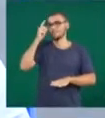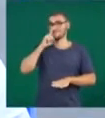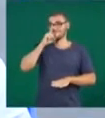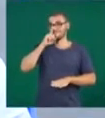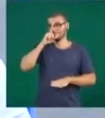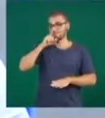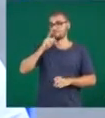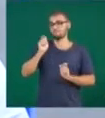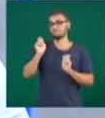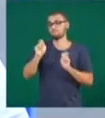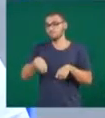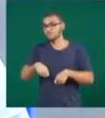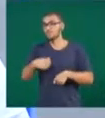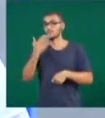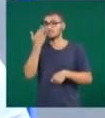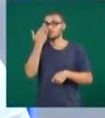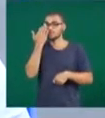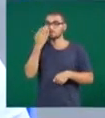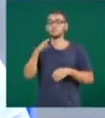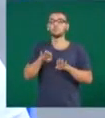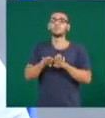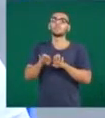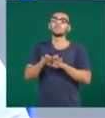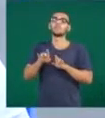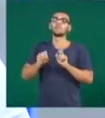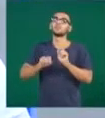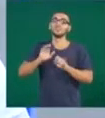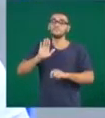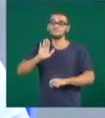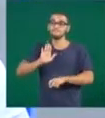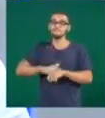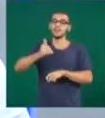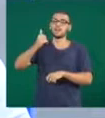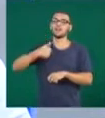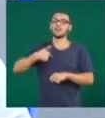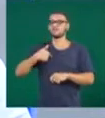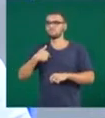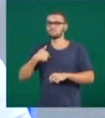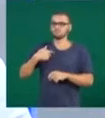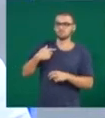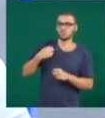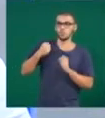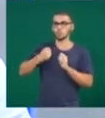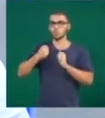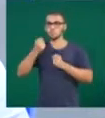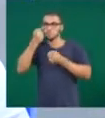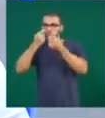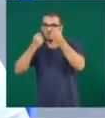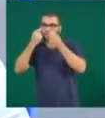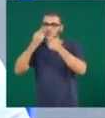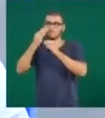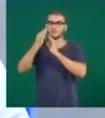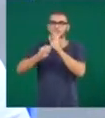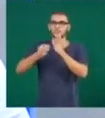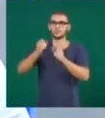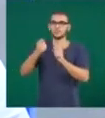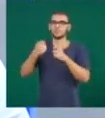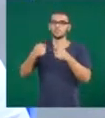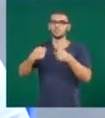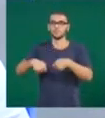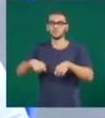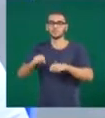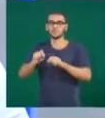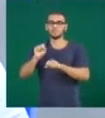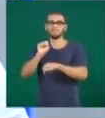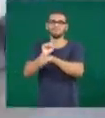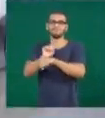glaucoma e é também o principal fator que a gente consegue, como médico, tratar para, então, impedir a progressão